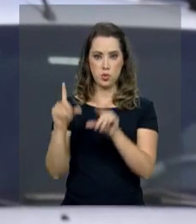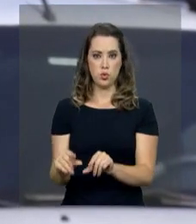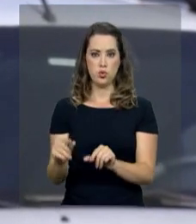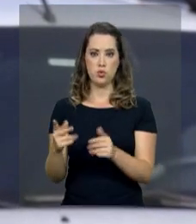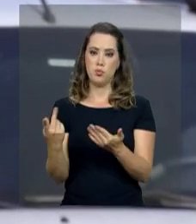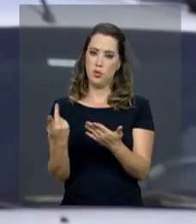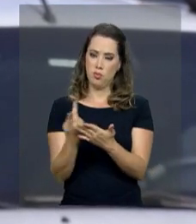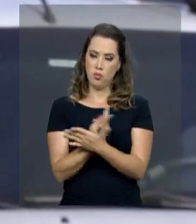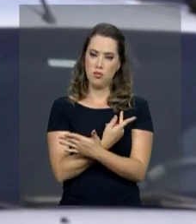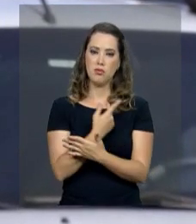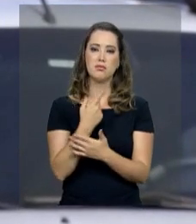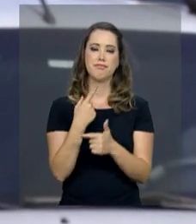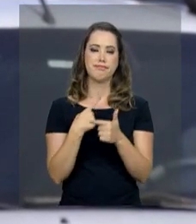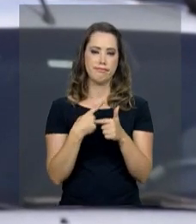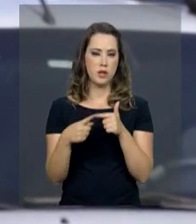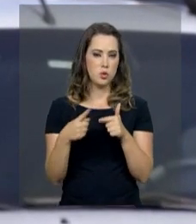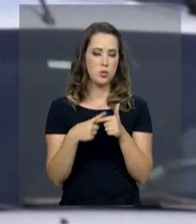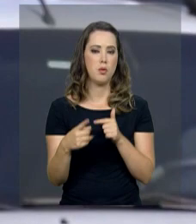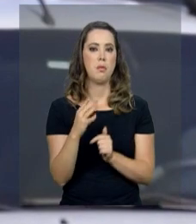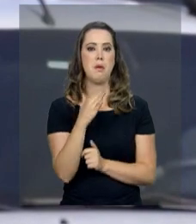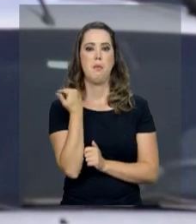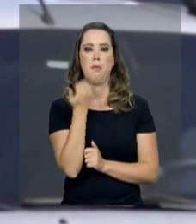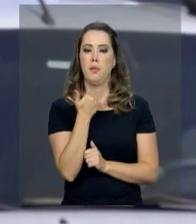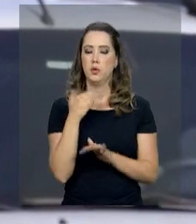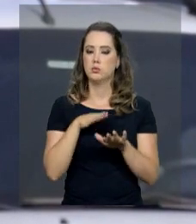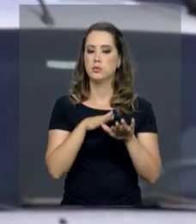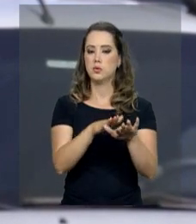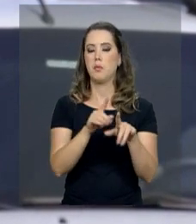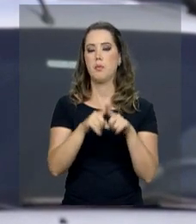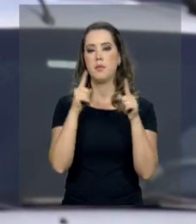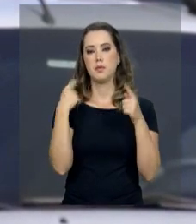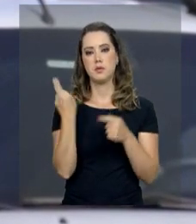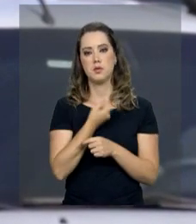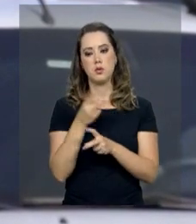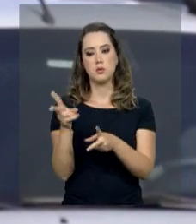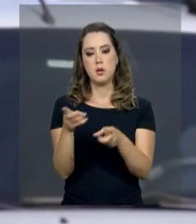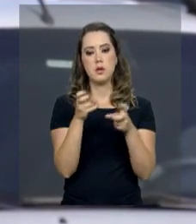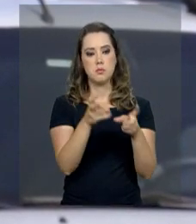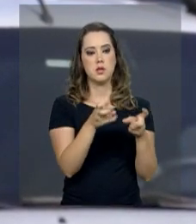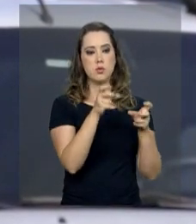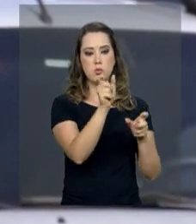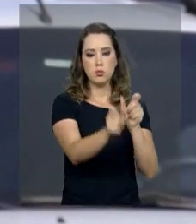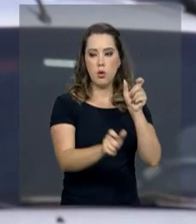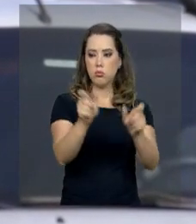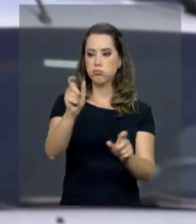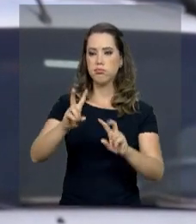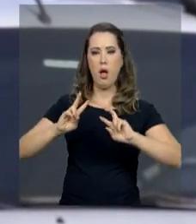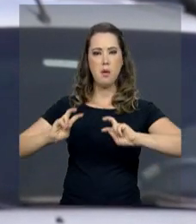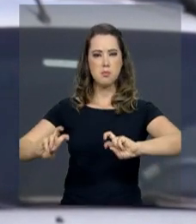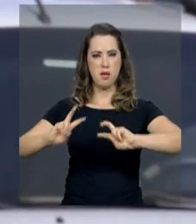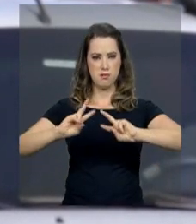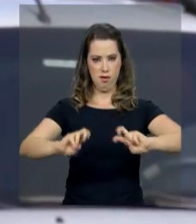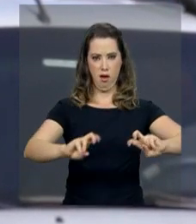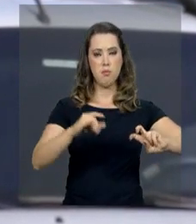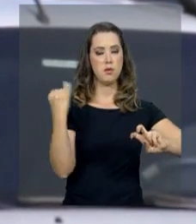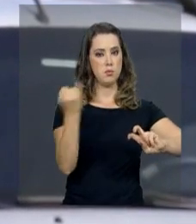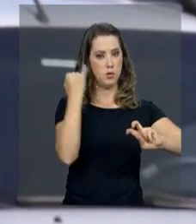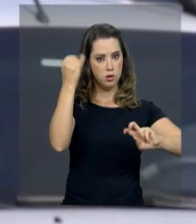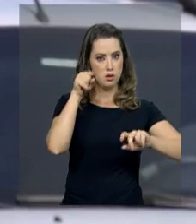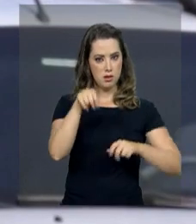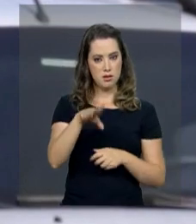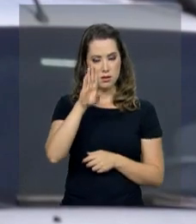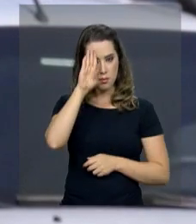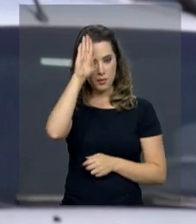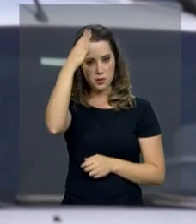e Mortes no Trânsito. Mas nada disso é possível se nós não conseguirmos sensibilizar o usuário e que ele é um dos principais. Como disse e